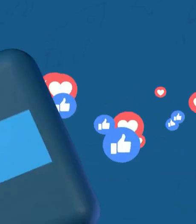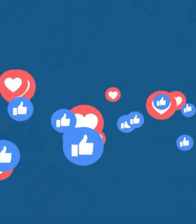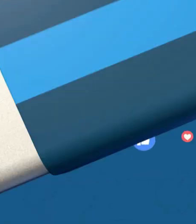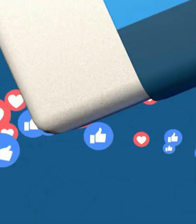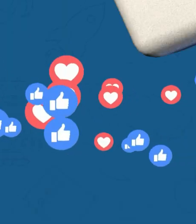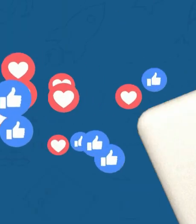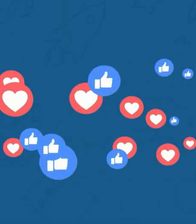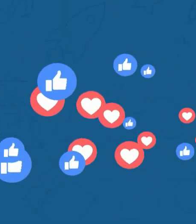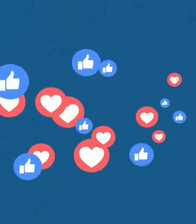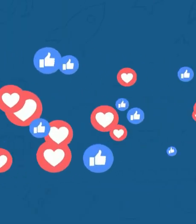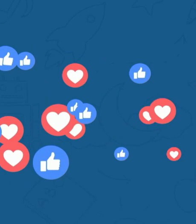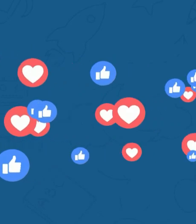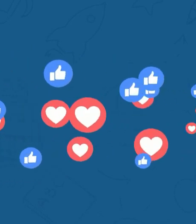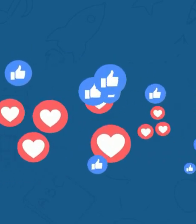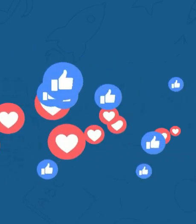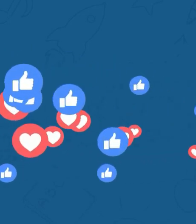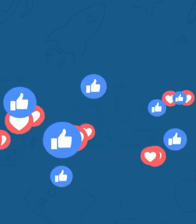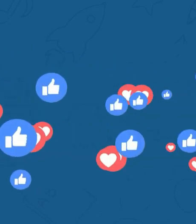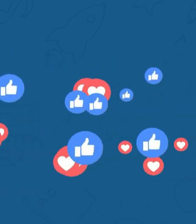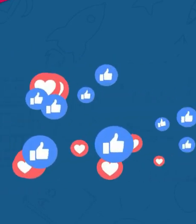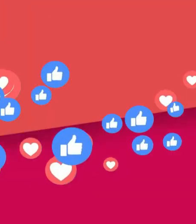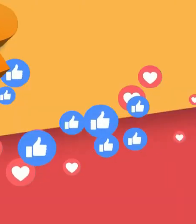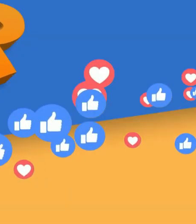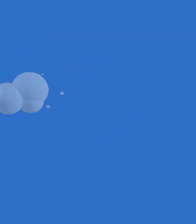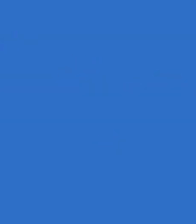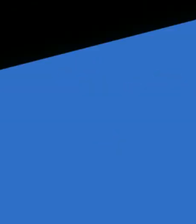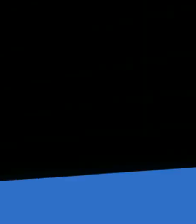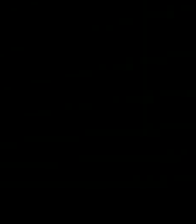tchau We'll see next time.